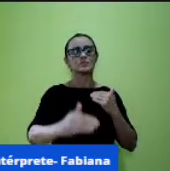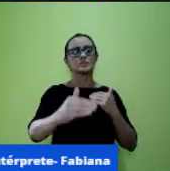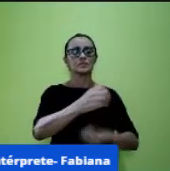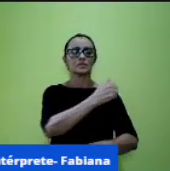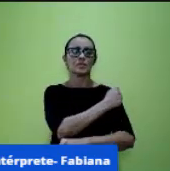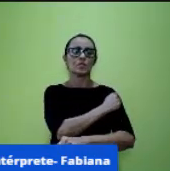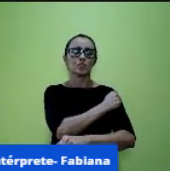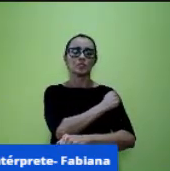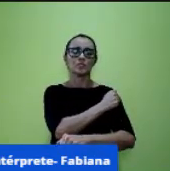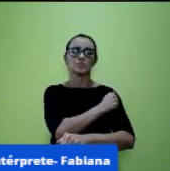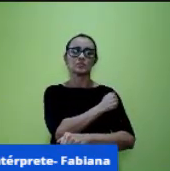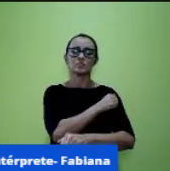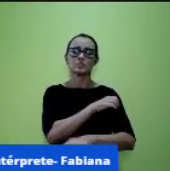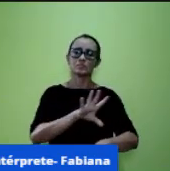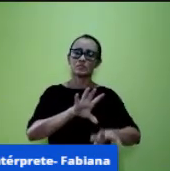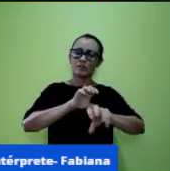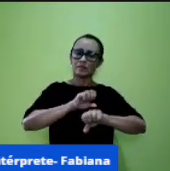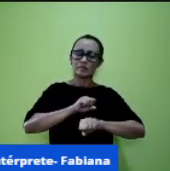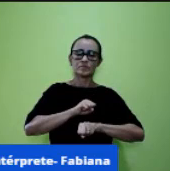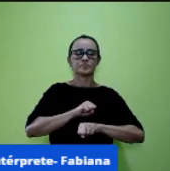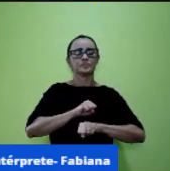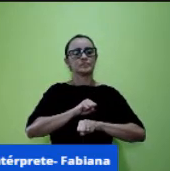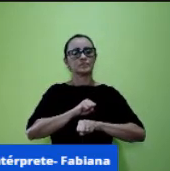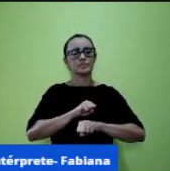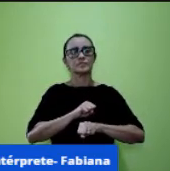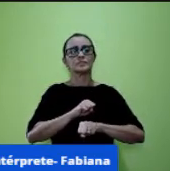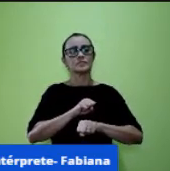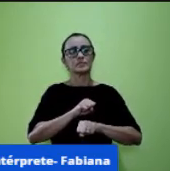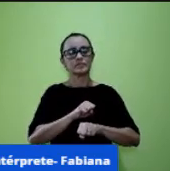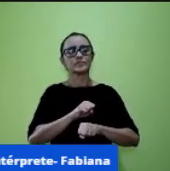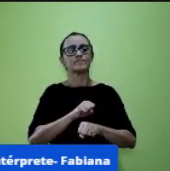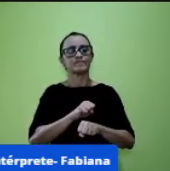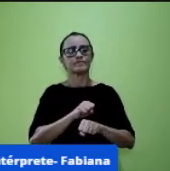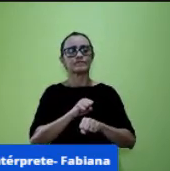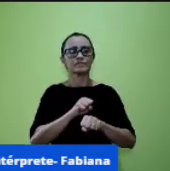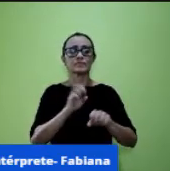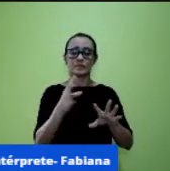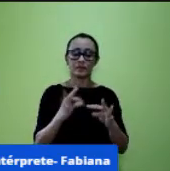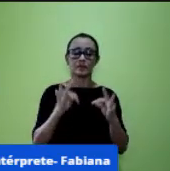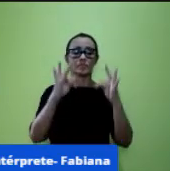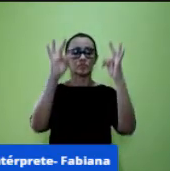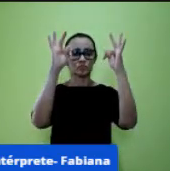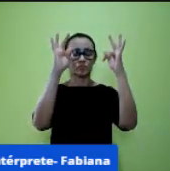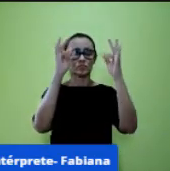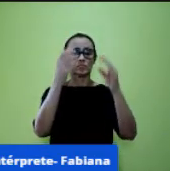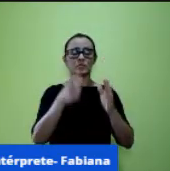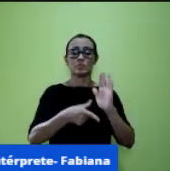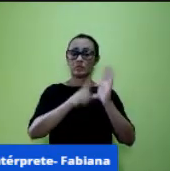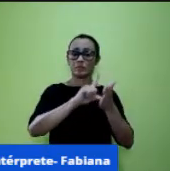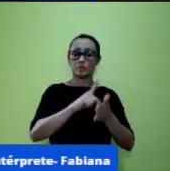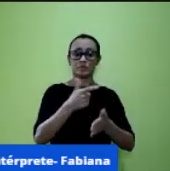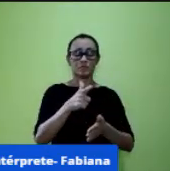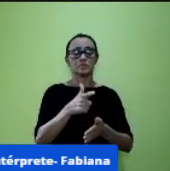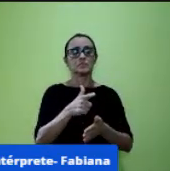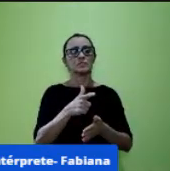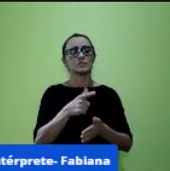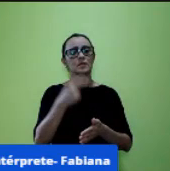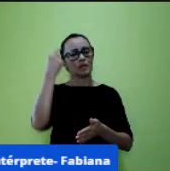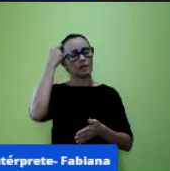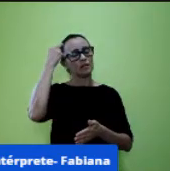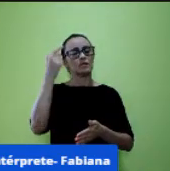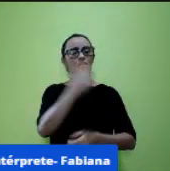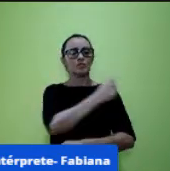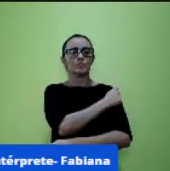apropriando melhor dessa ferramenta que antes não tinha tanto acesso vamos pensar no aluno do quarto ano que